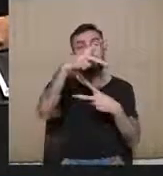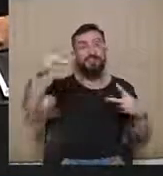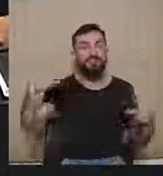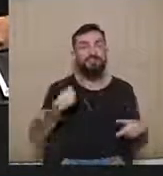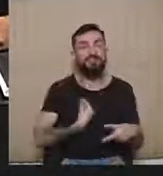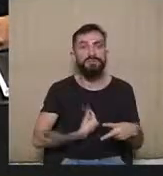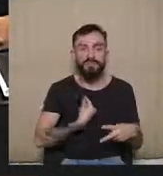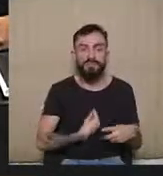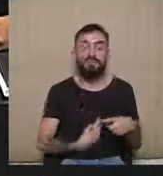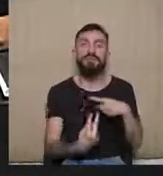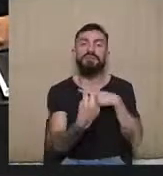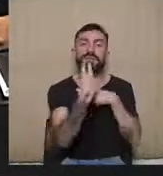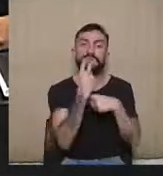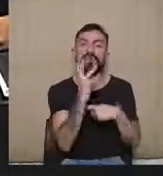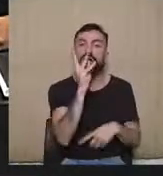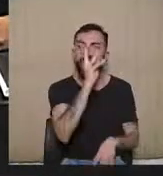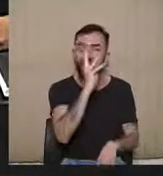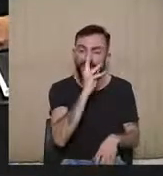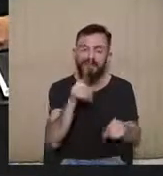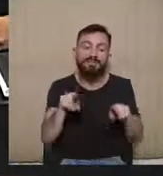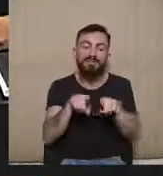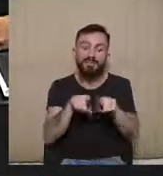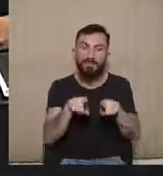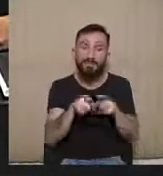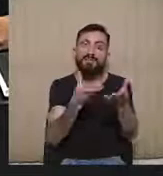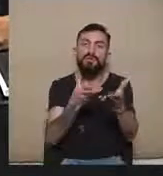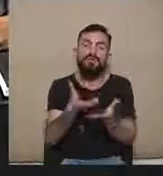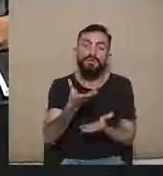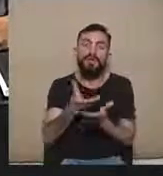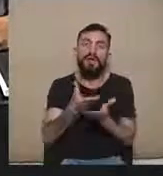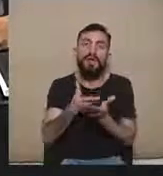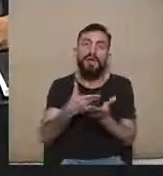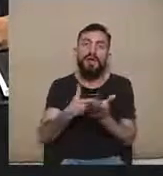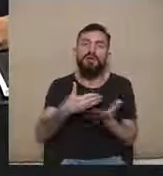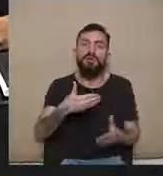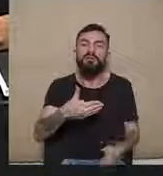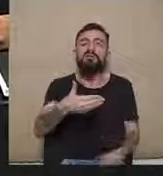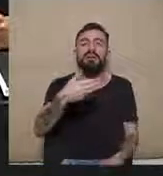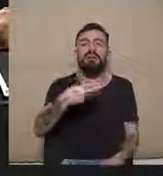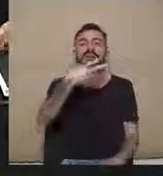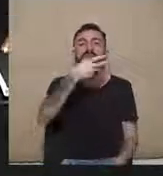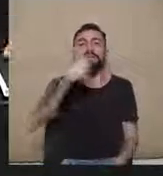de todos e já convido para a próxima aula, no dia 31 de agosto,